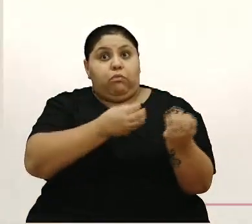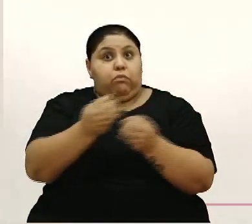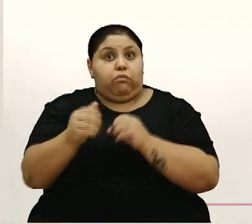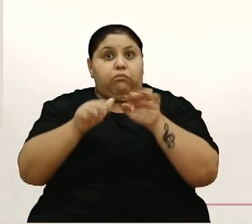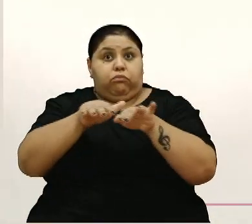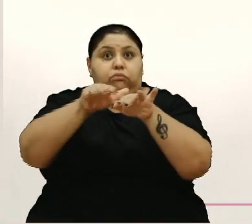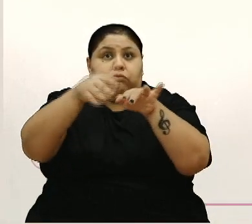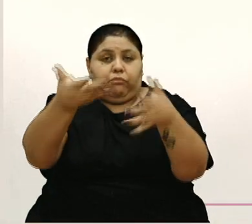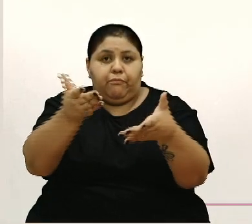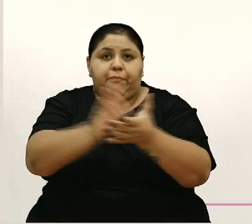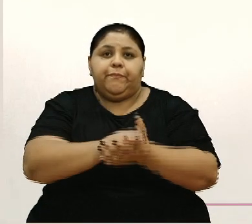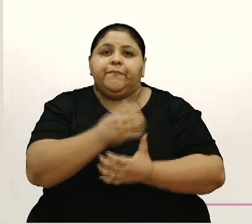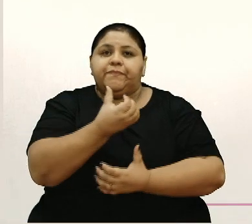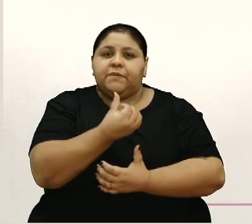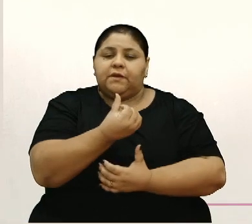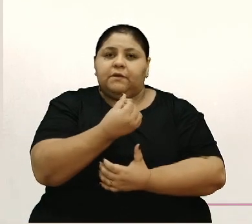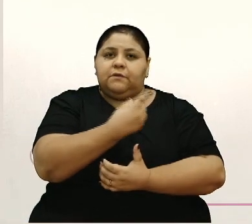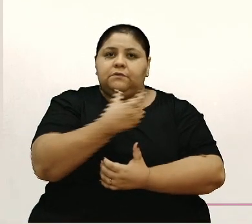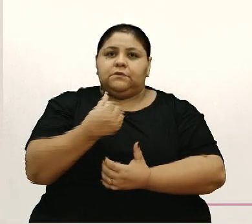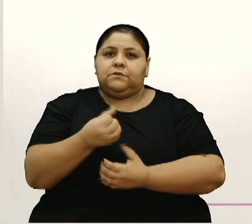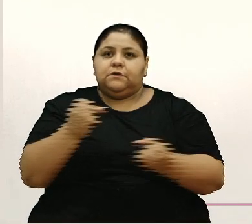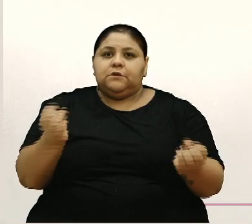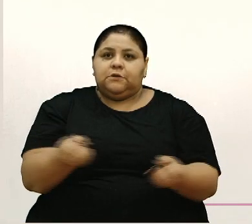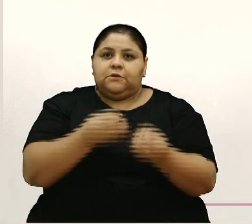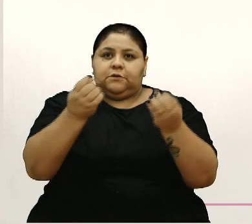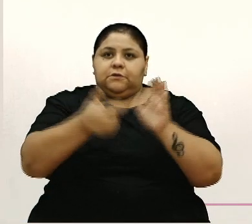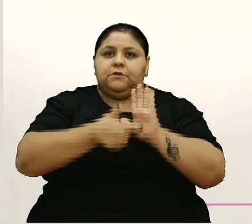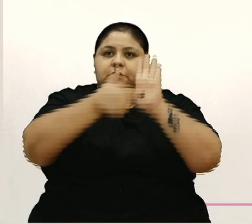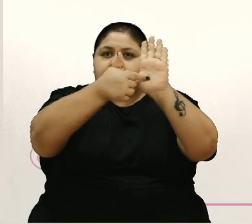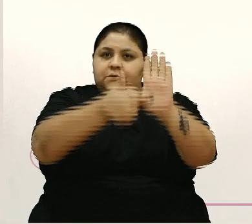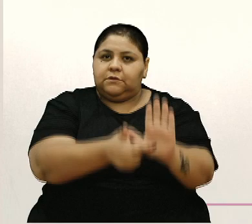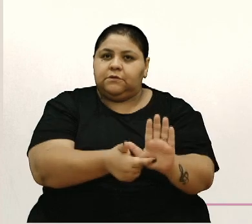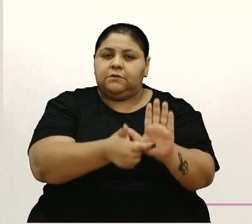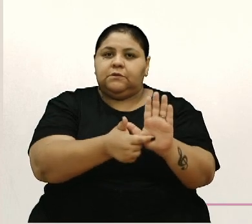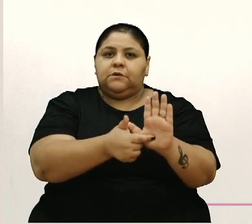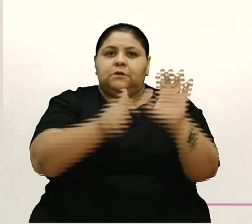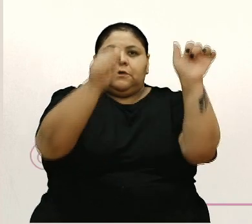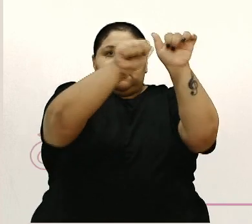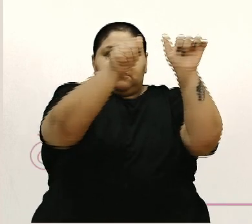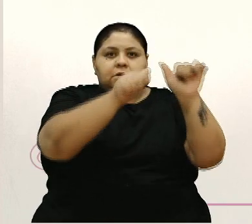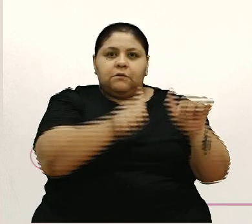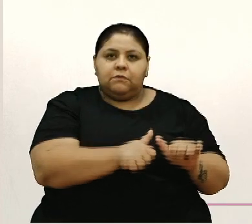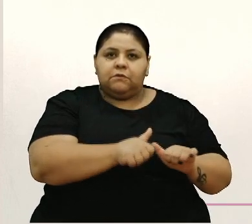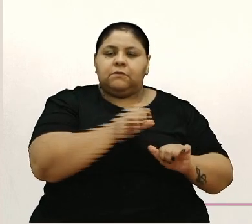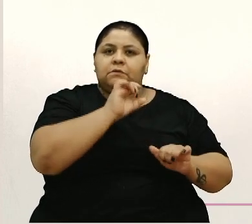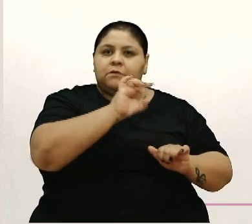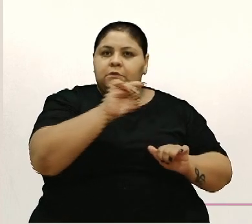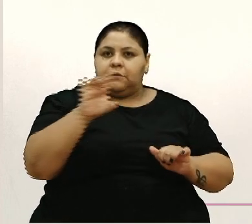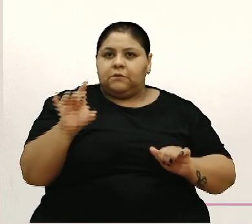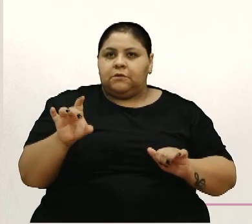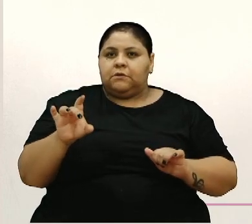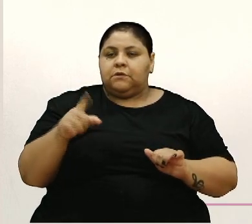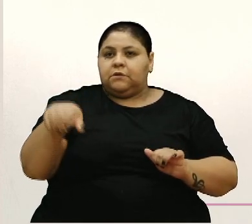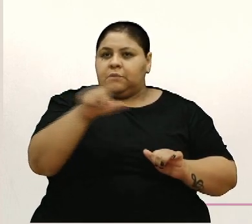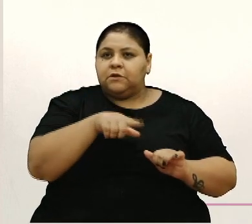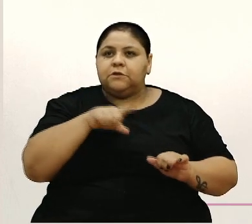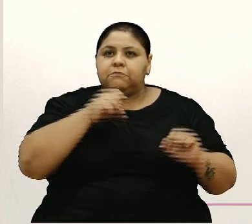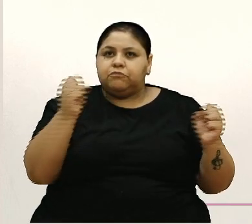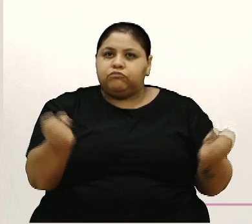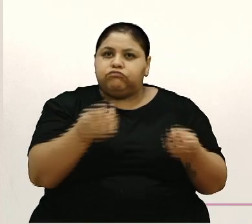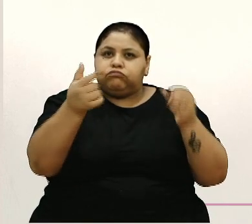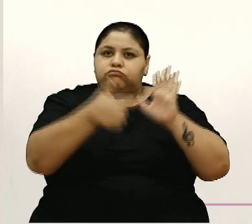das atrações, né? Que são os eventos aqueles de divulgação, o lançamento do cartaz, cada motivo a gente tinha um evento de